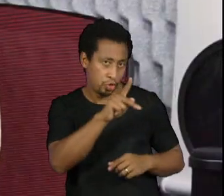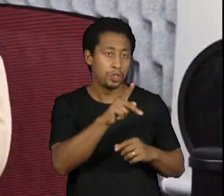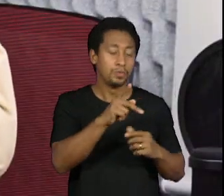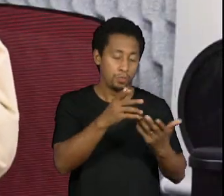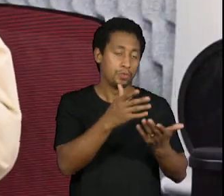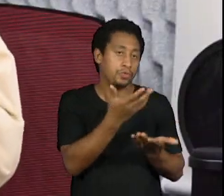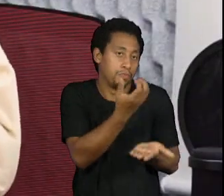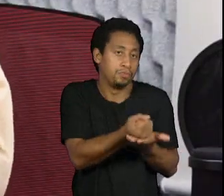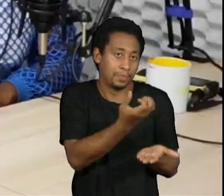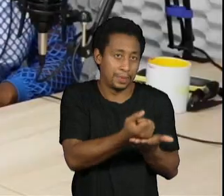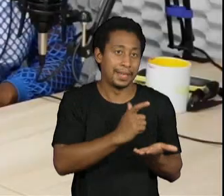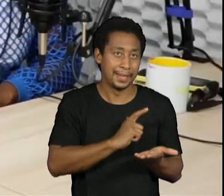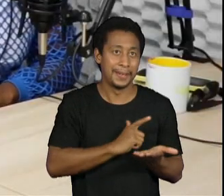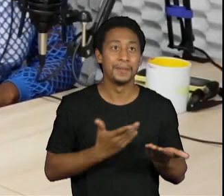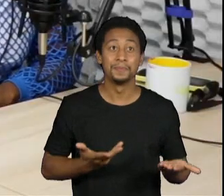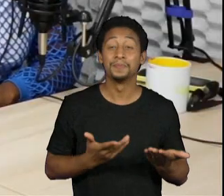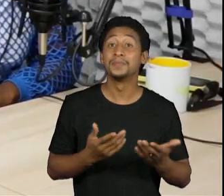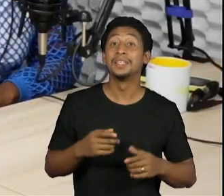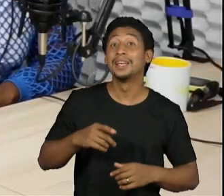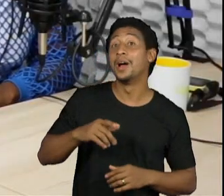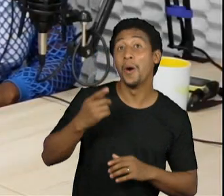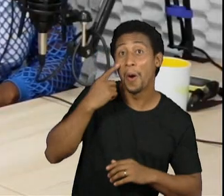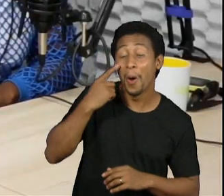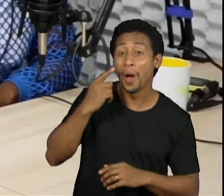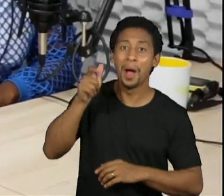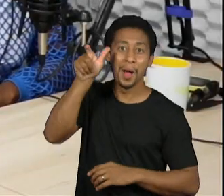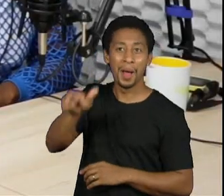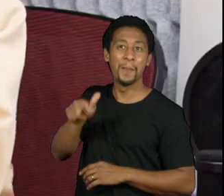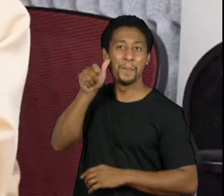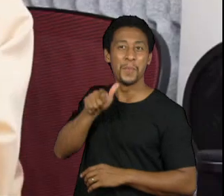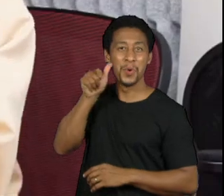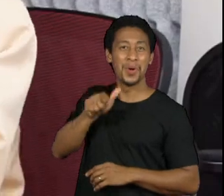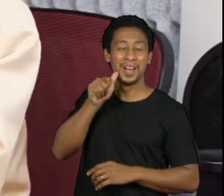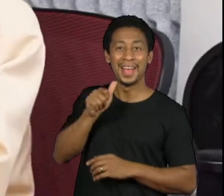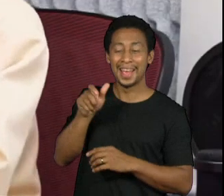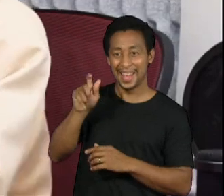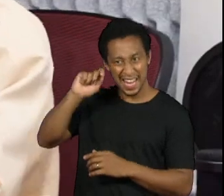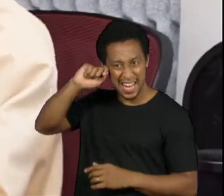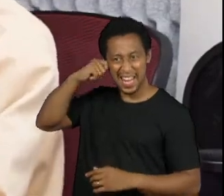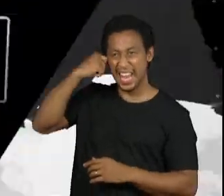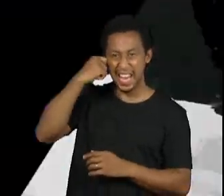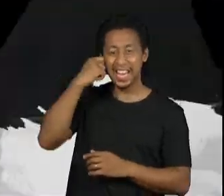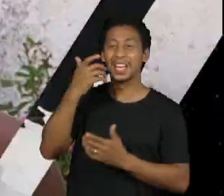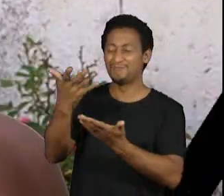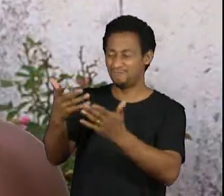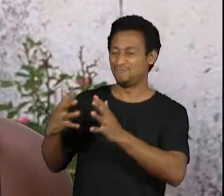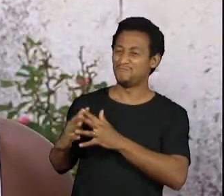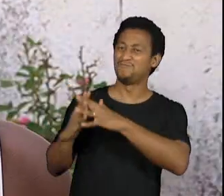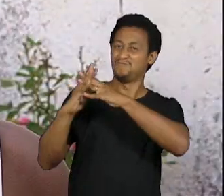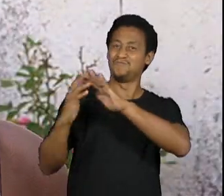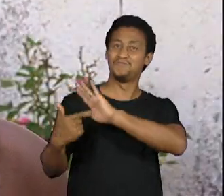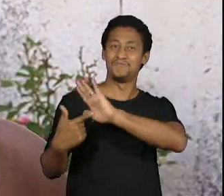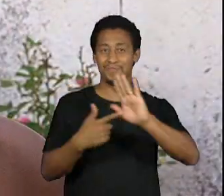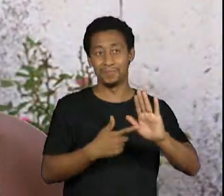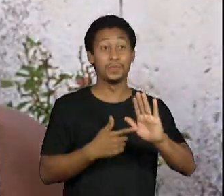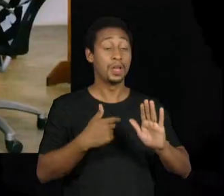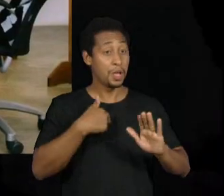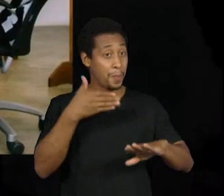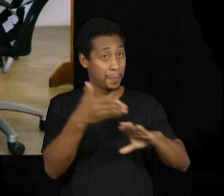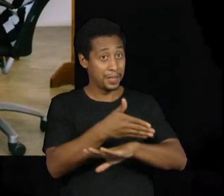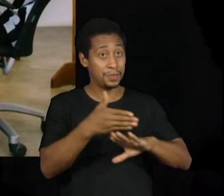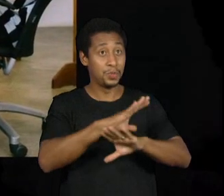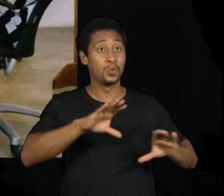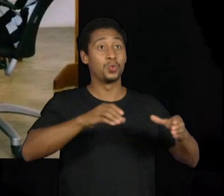Oprah. Brasileira? É, ou ela é a nossa Negata, ela é a Negata americana. Eu faço parte da equipe do Mano a Mano.